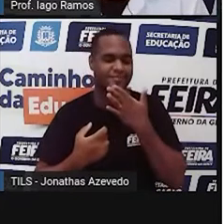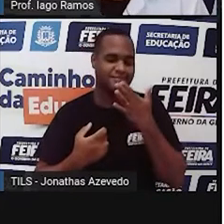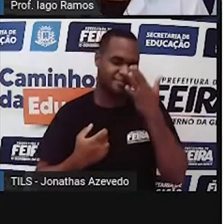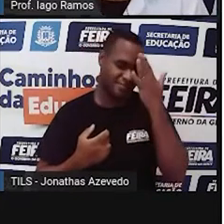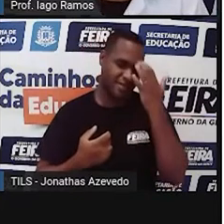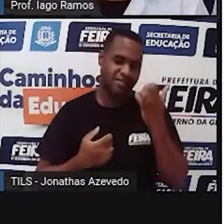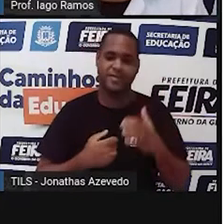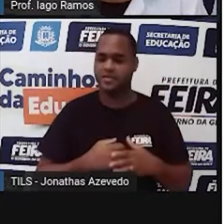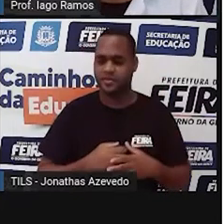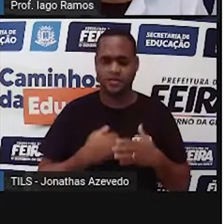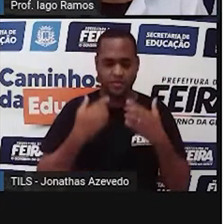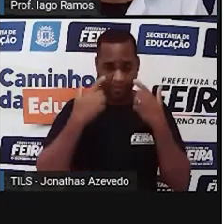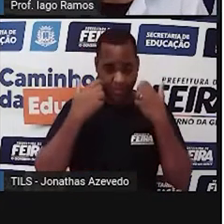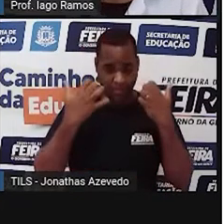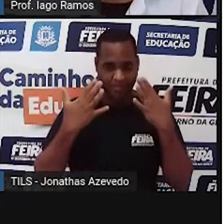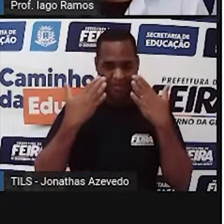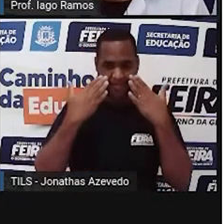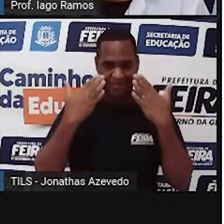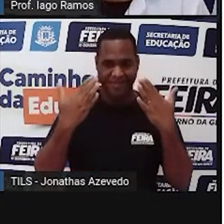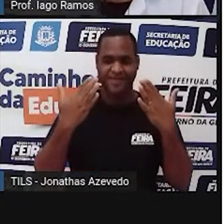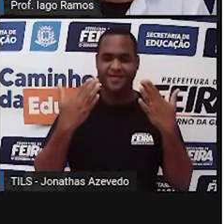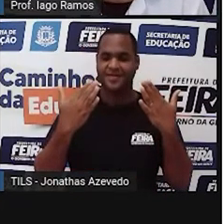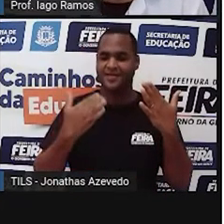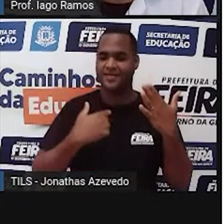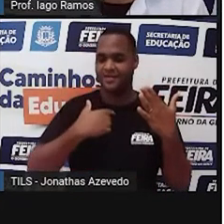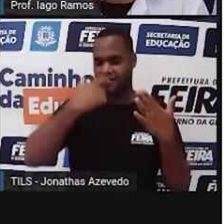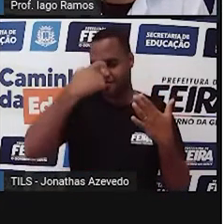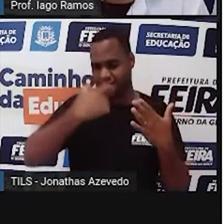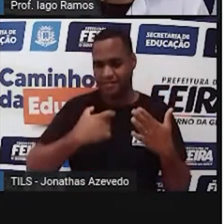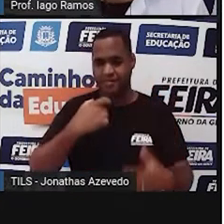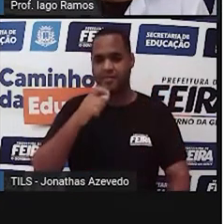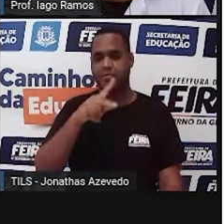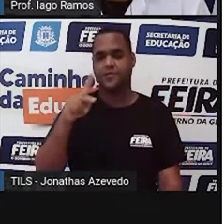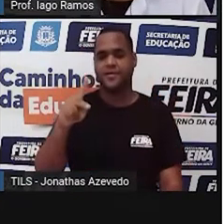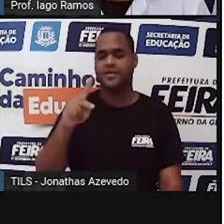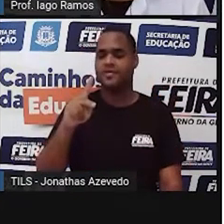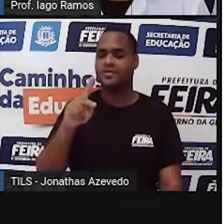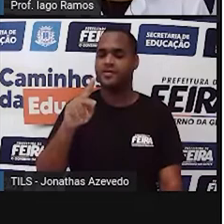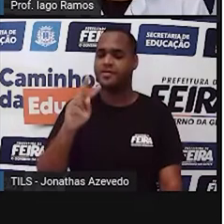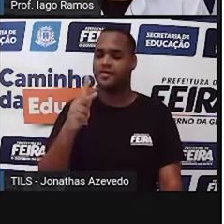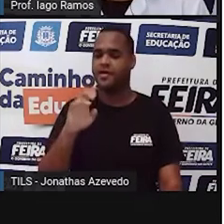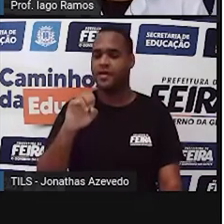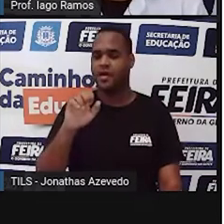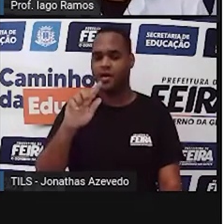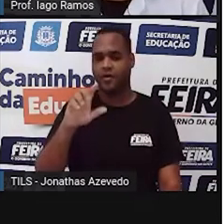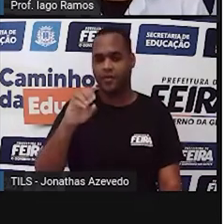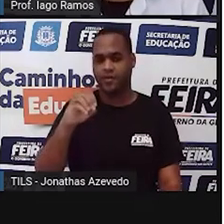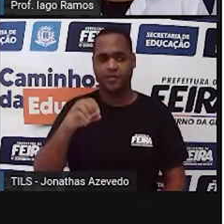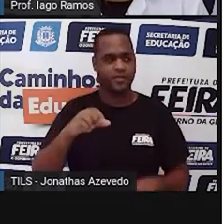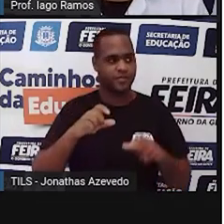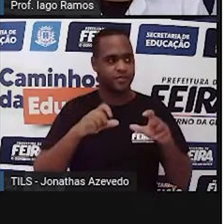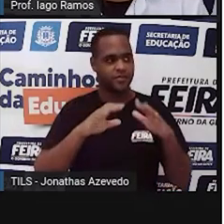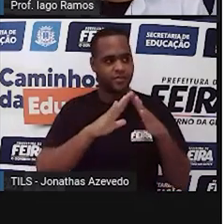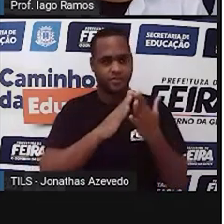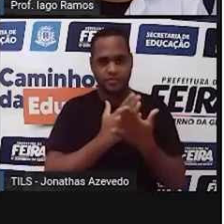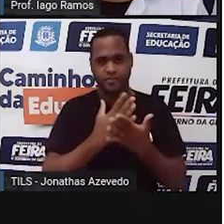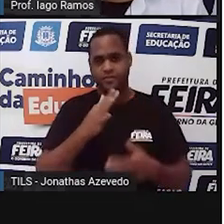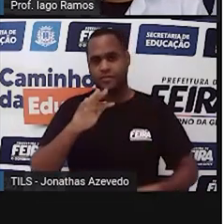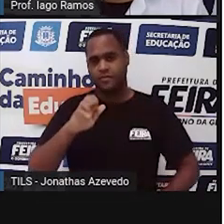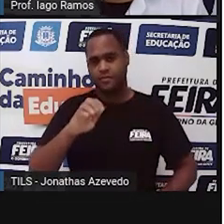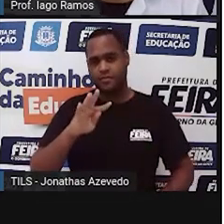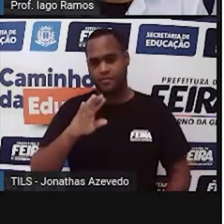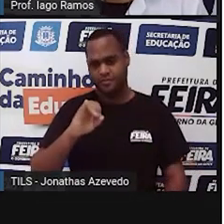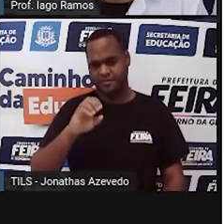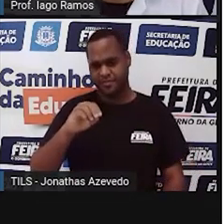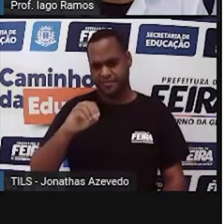não custa me apresentar. Eu sou o professor Iago Ramos, venho lá da Escola Municipal Faustino Dias